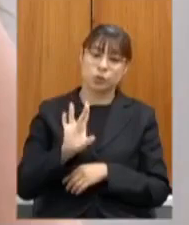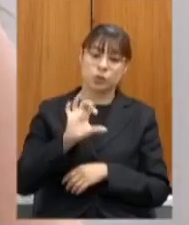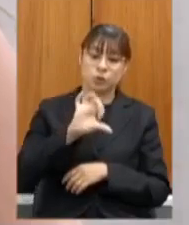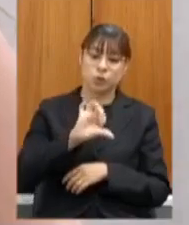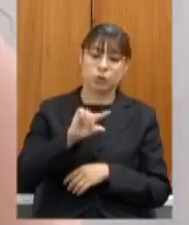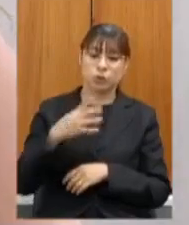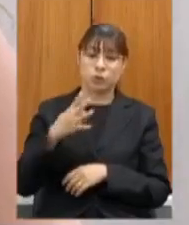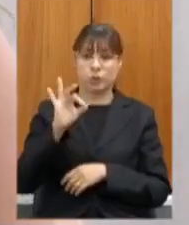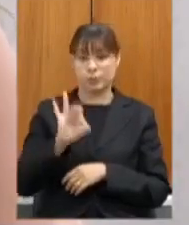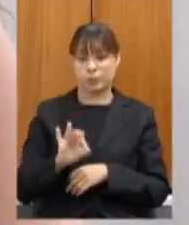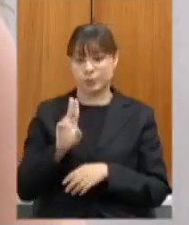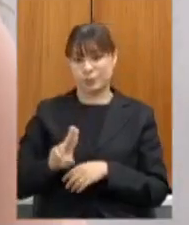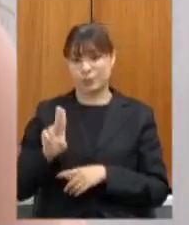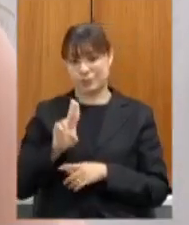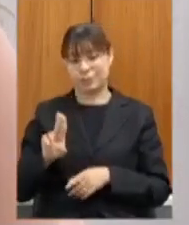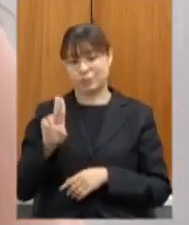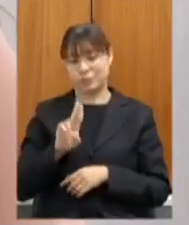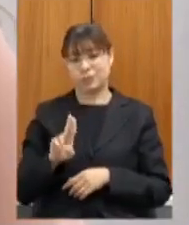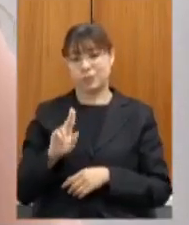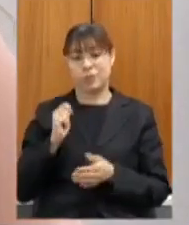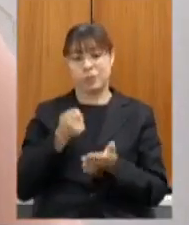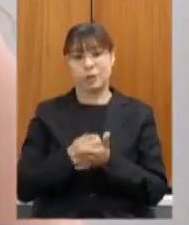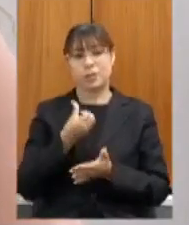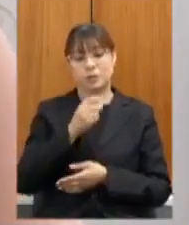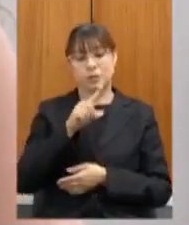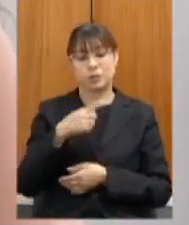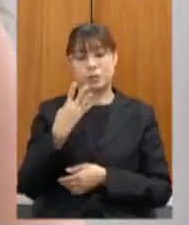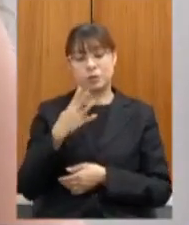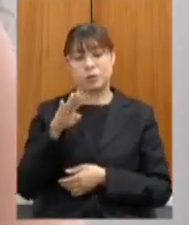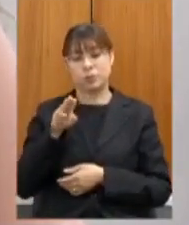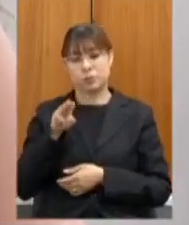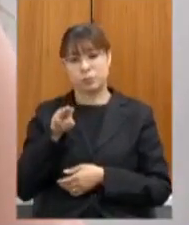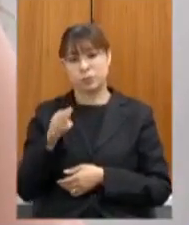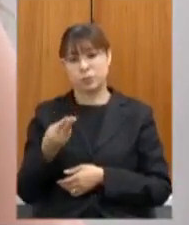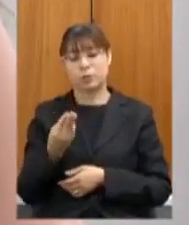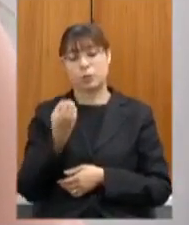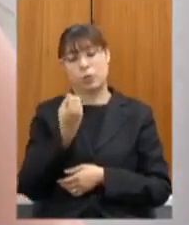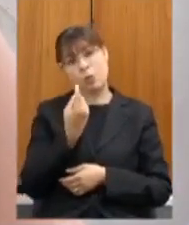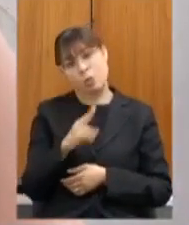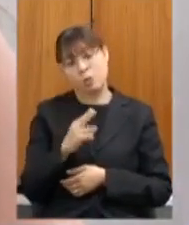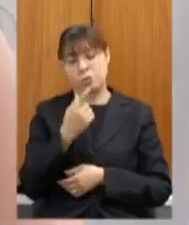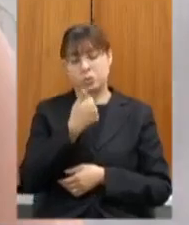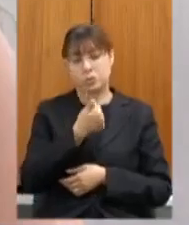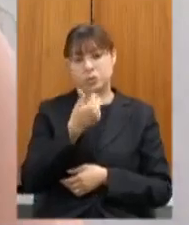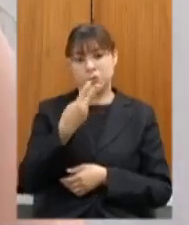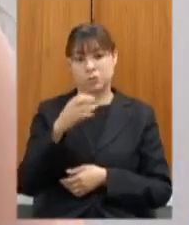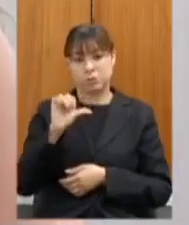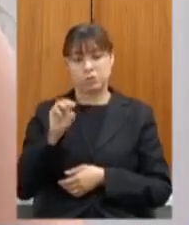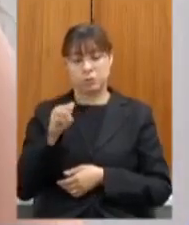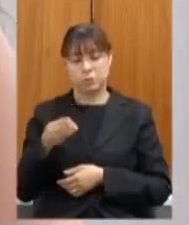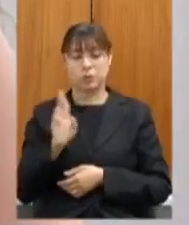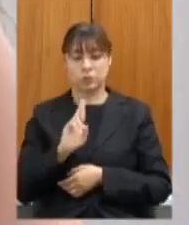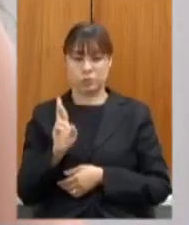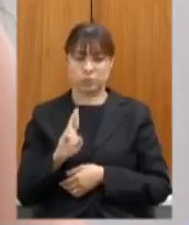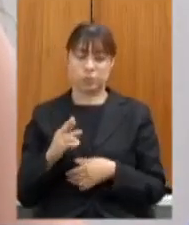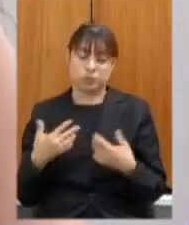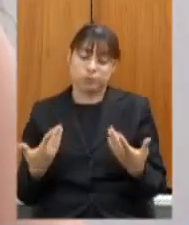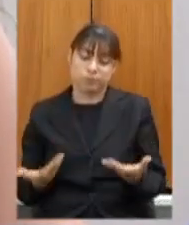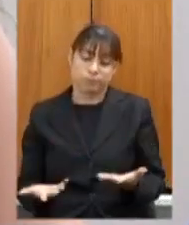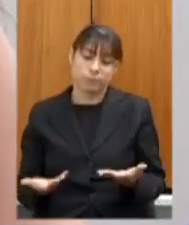efetivamente pago 6,4 milhões ou 139 milhões de reais ou seja